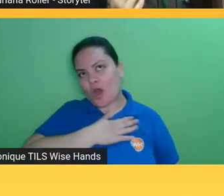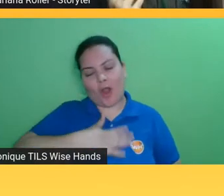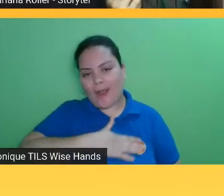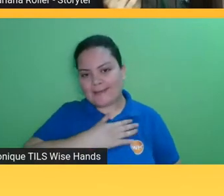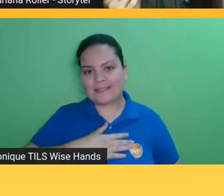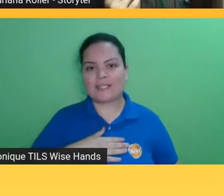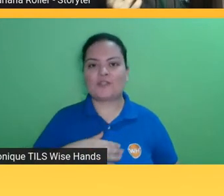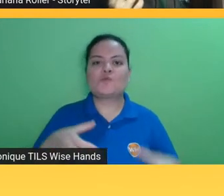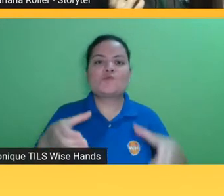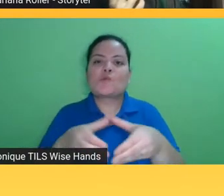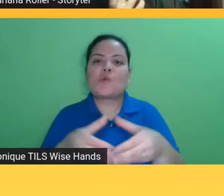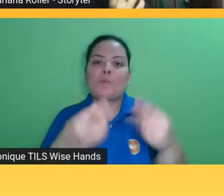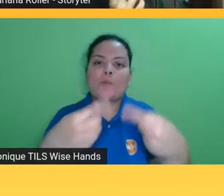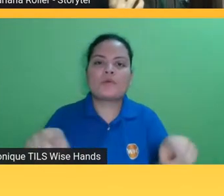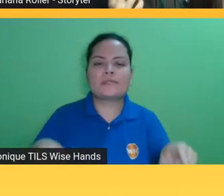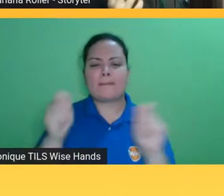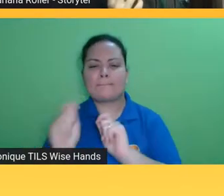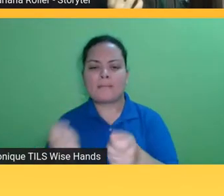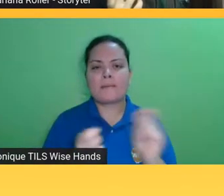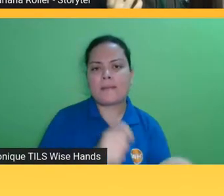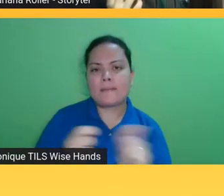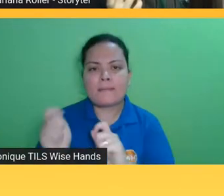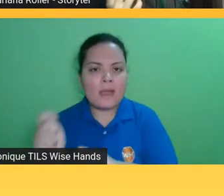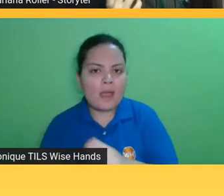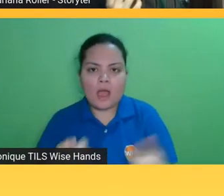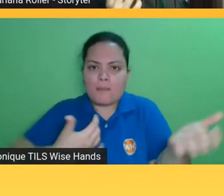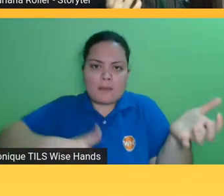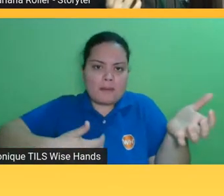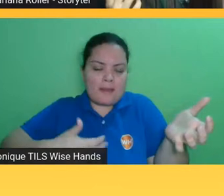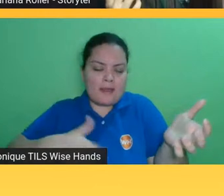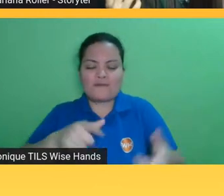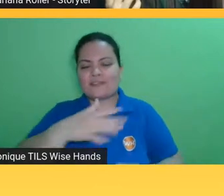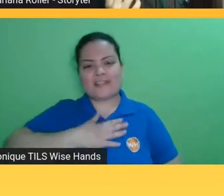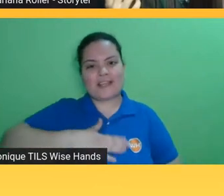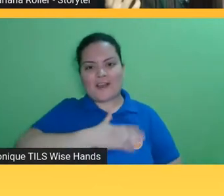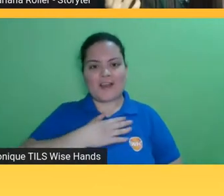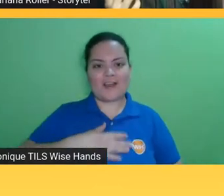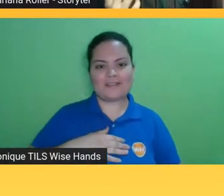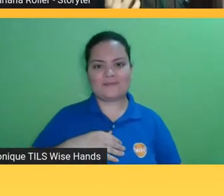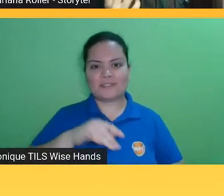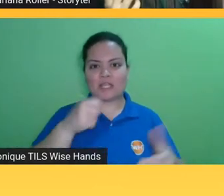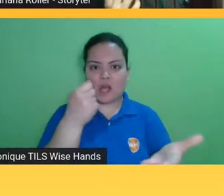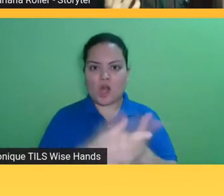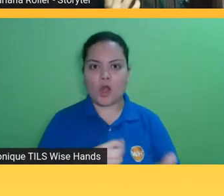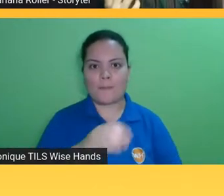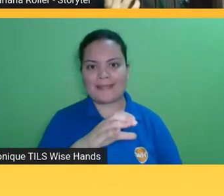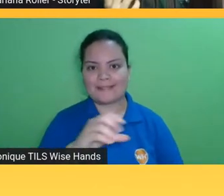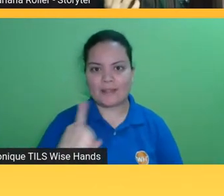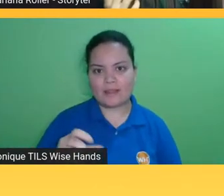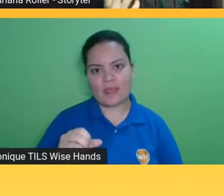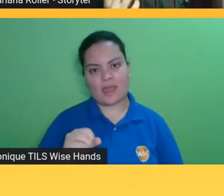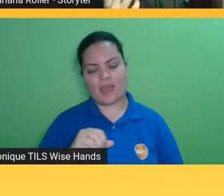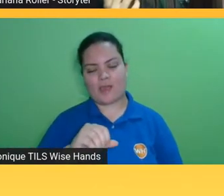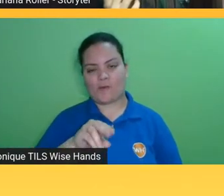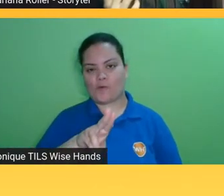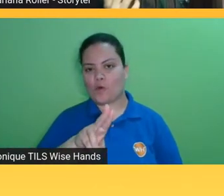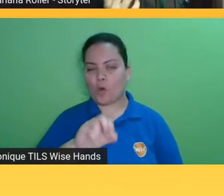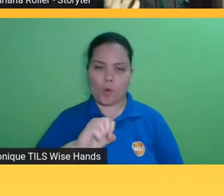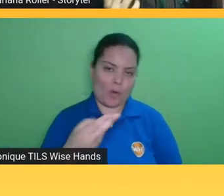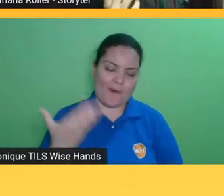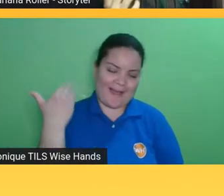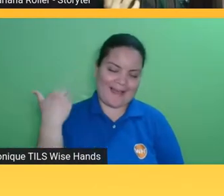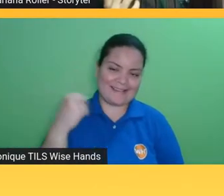aquele disco seja CD seja vinil o que for e você traz pra casa parece que agora você de fato faz parte daquilo real né